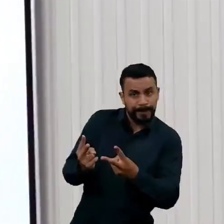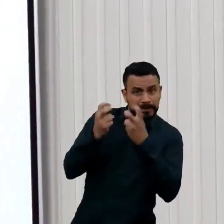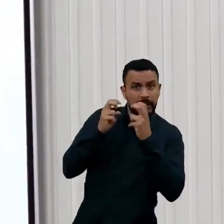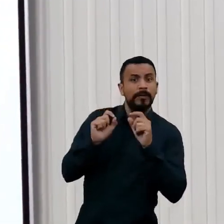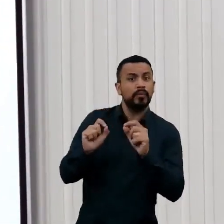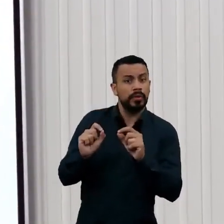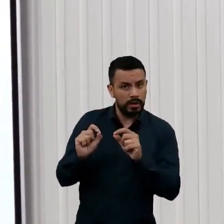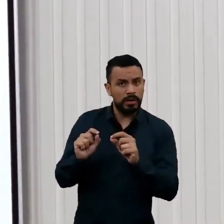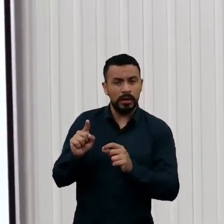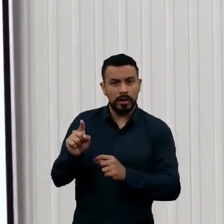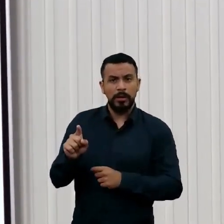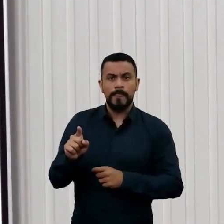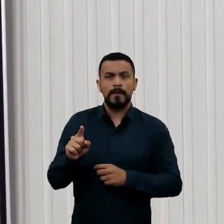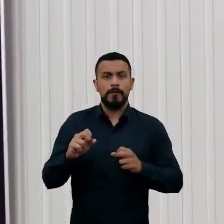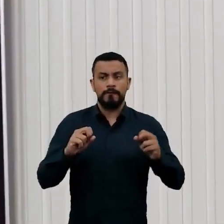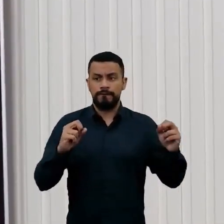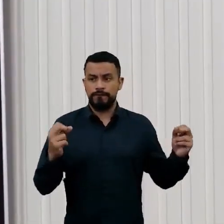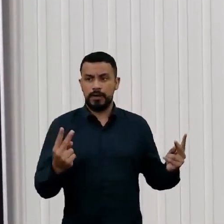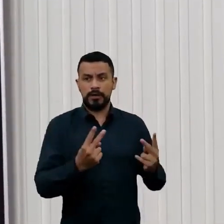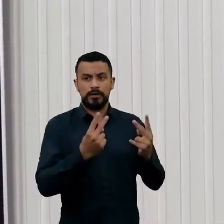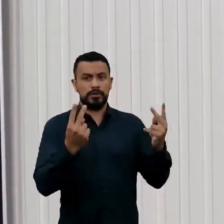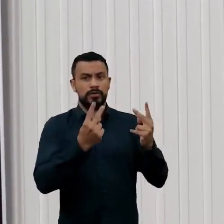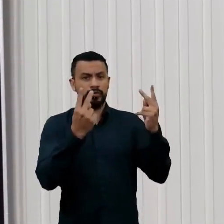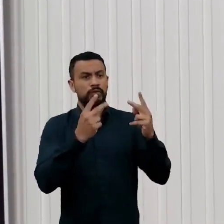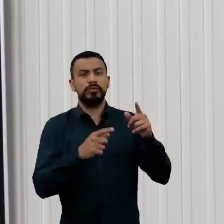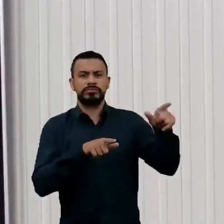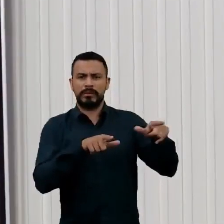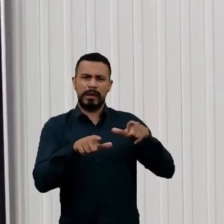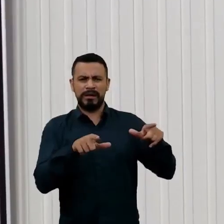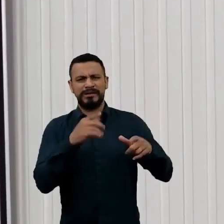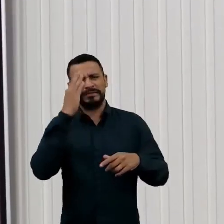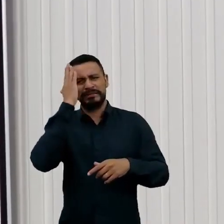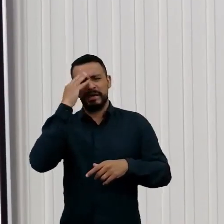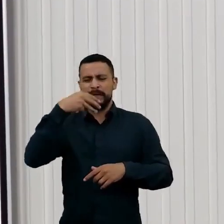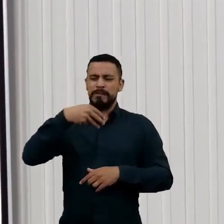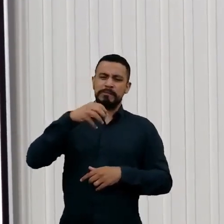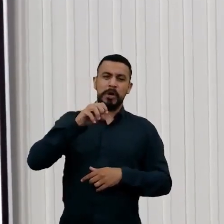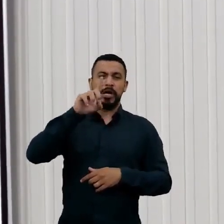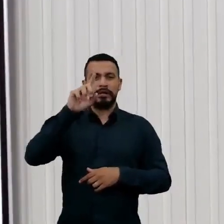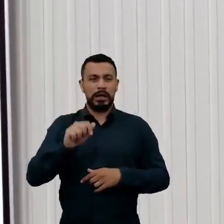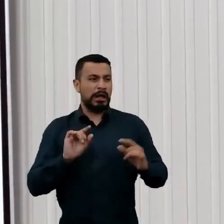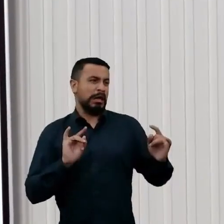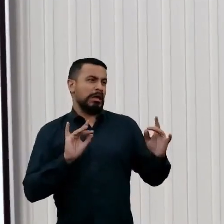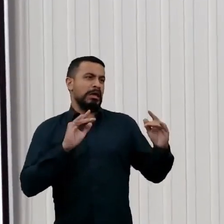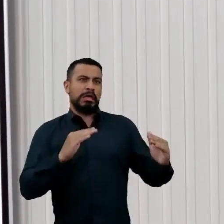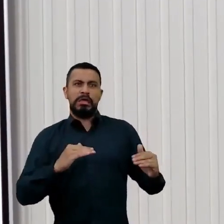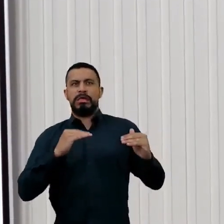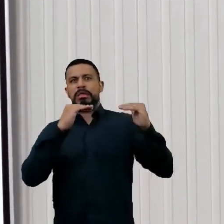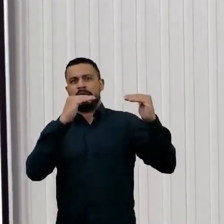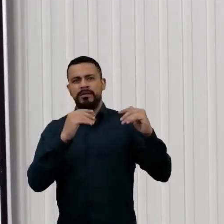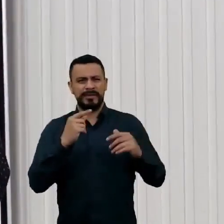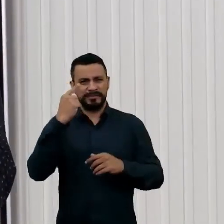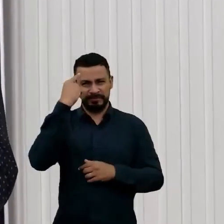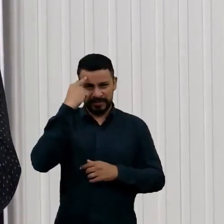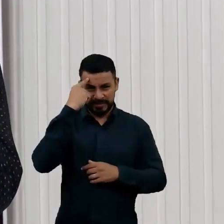supervalorizando o trabalho correto, nesse meio dessa fase da moda que a gente superestima as questões, mas não é tão ruim quanto nós achávamos na